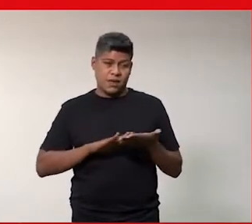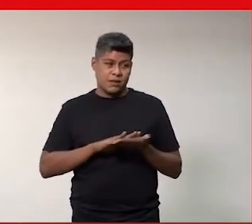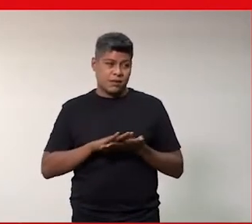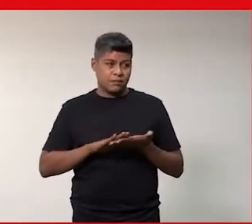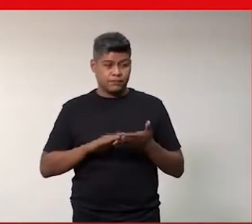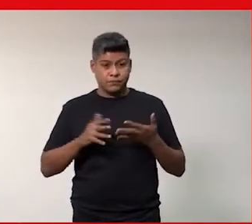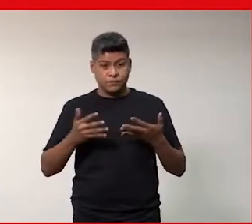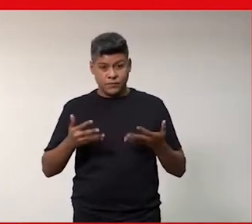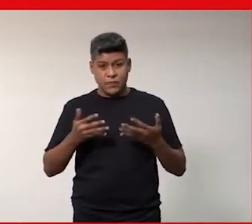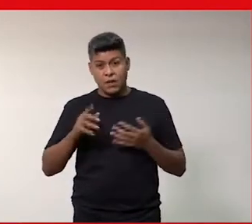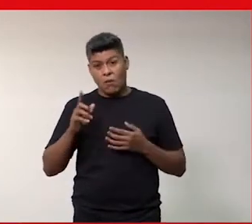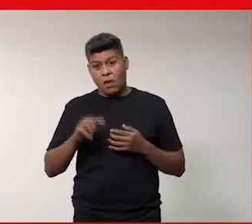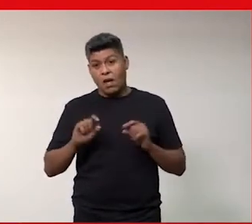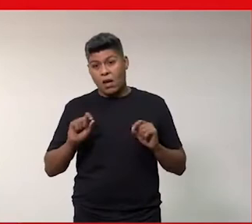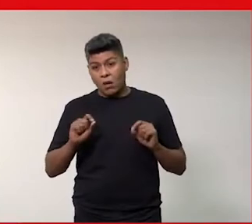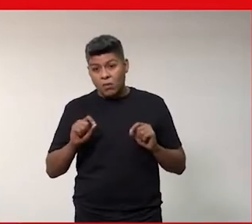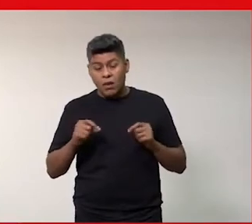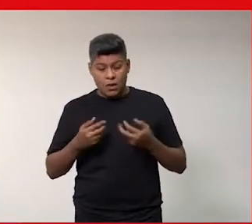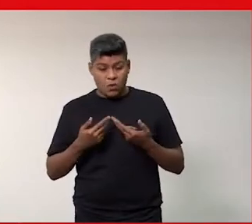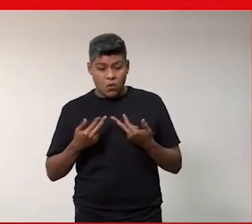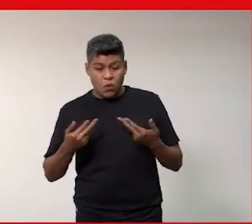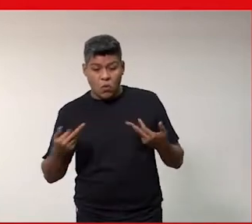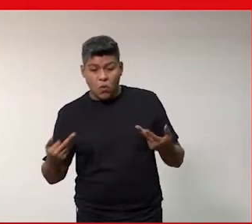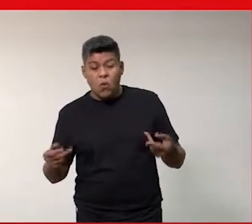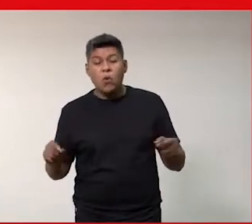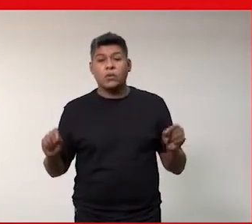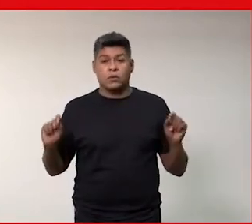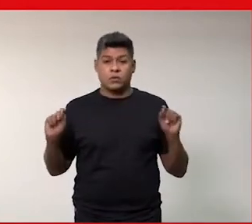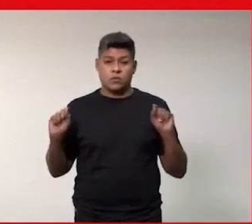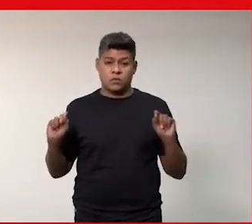Então, são todas essas questões que são